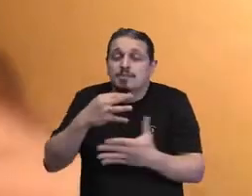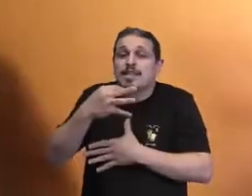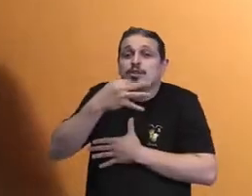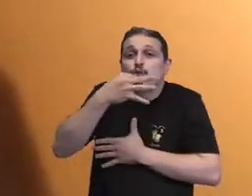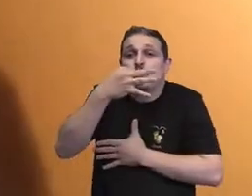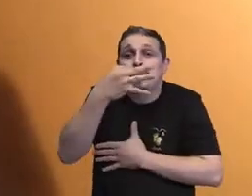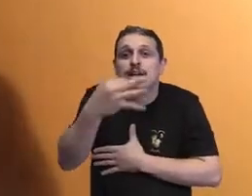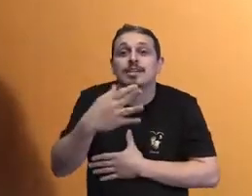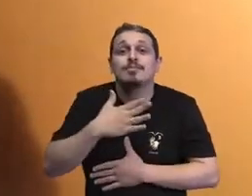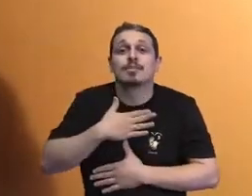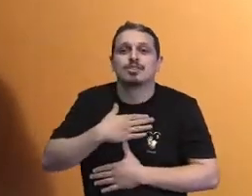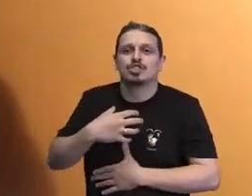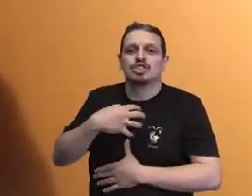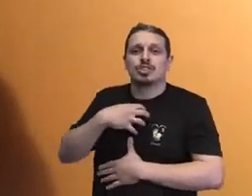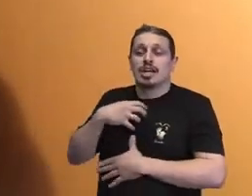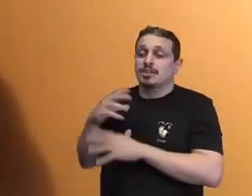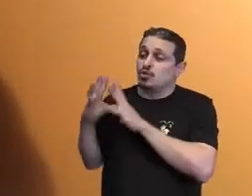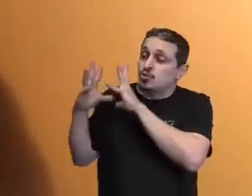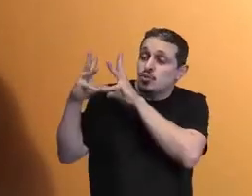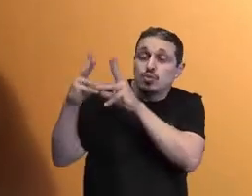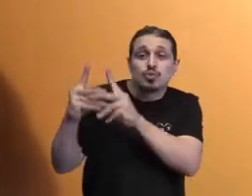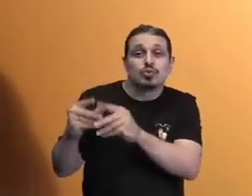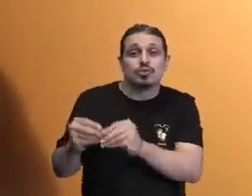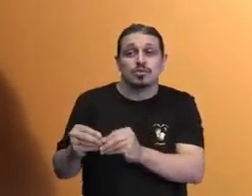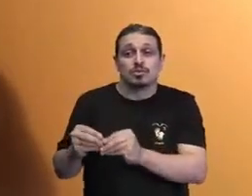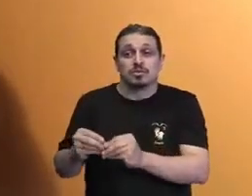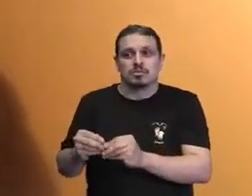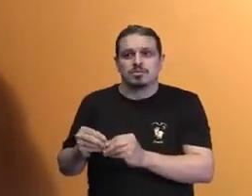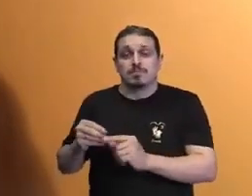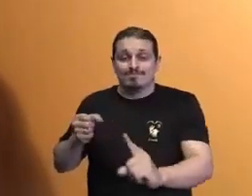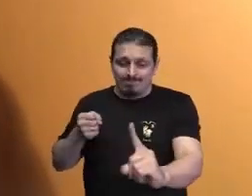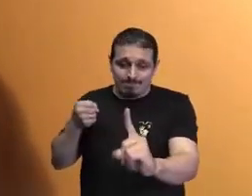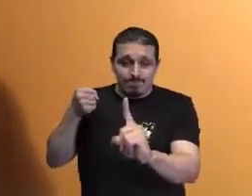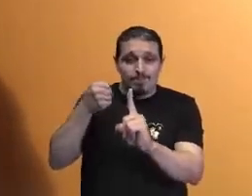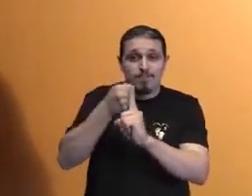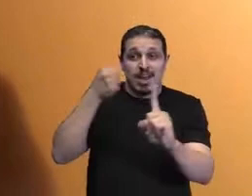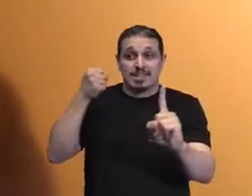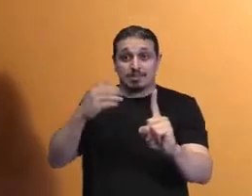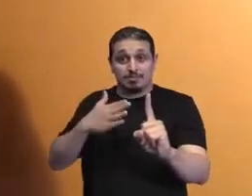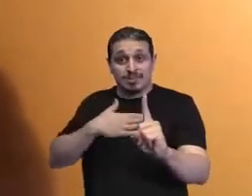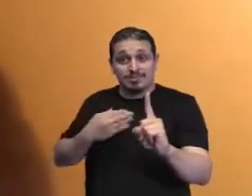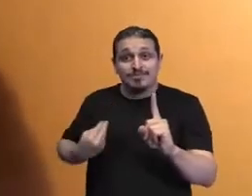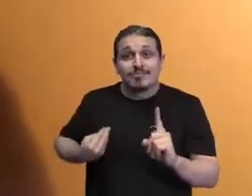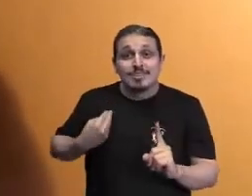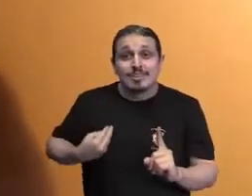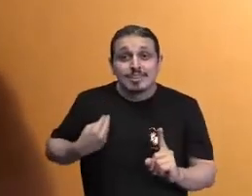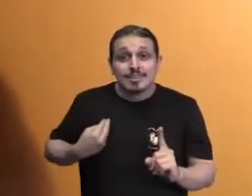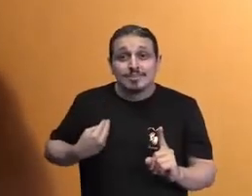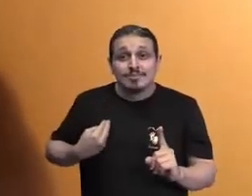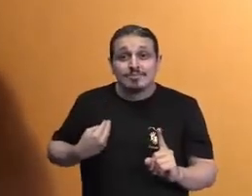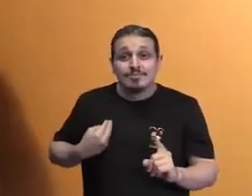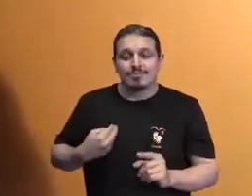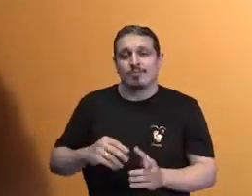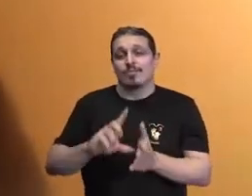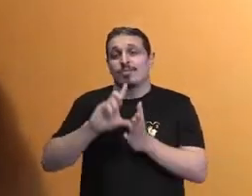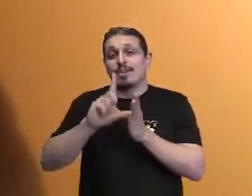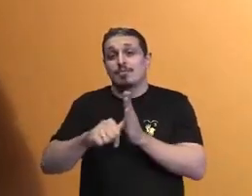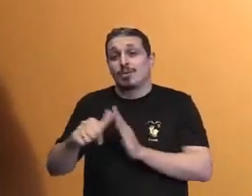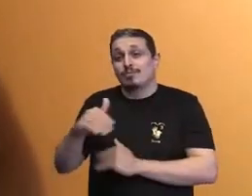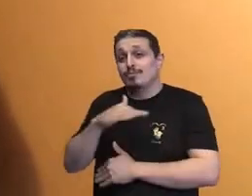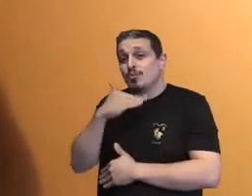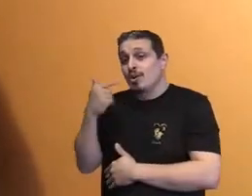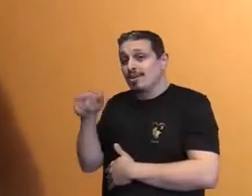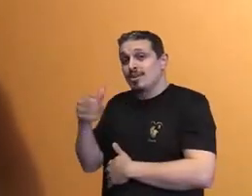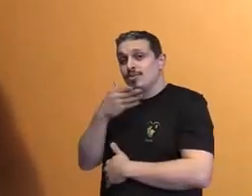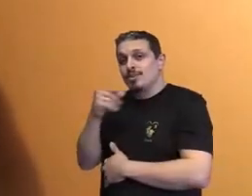tudo. Essa música me impactou imensamente. E Raul Seixas, que faleceu no dia 21 de agosto